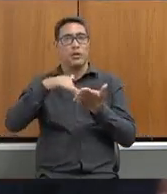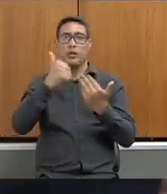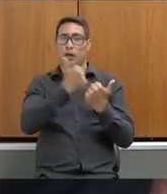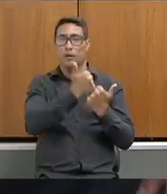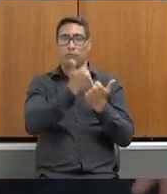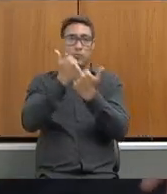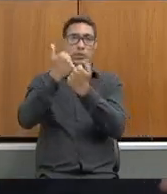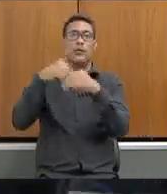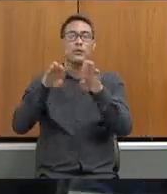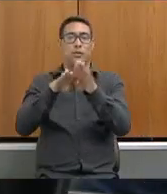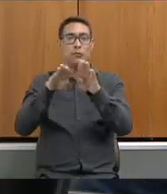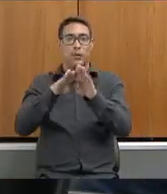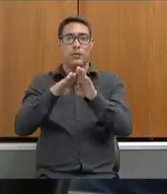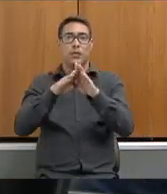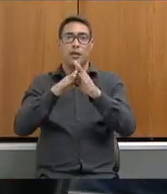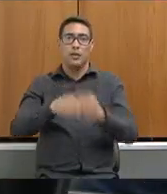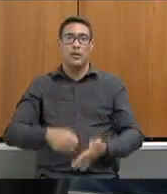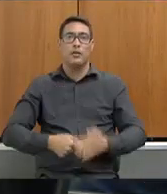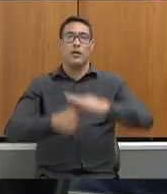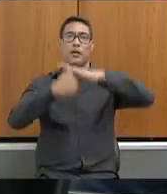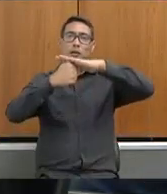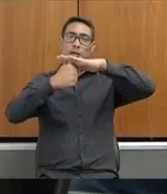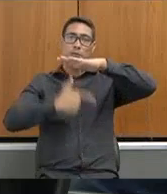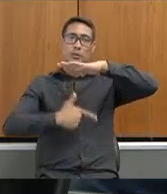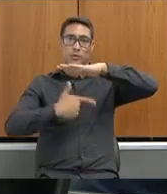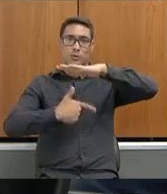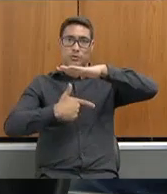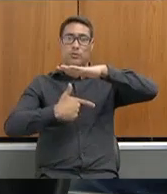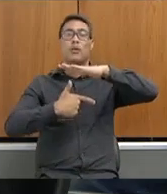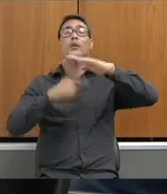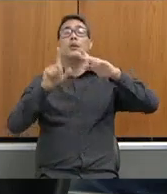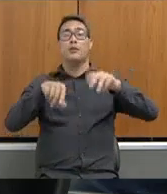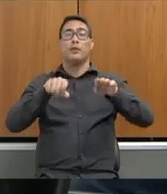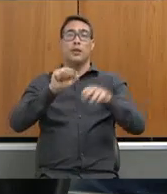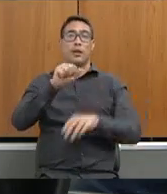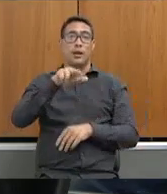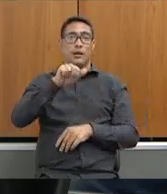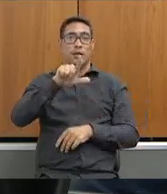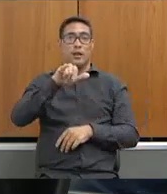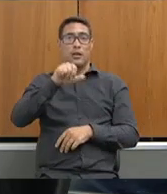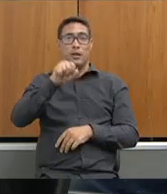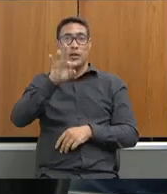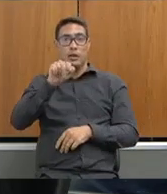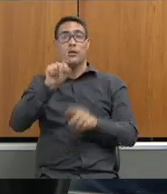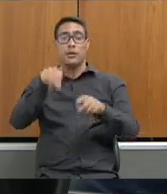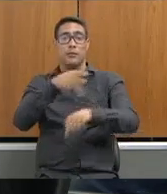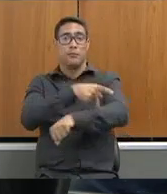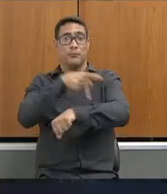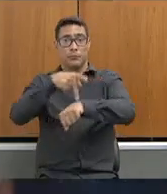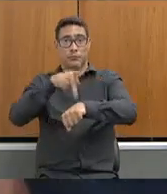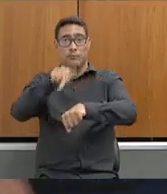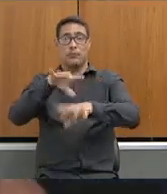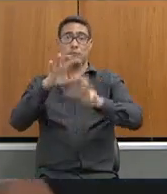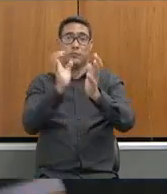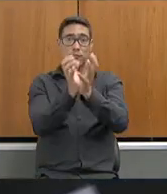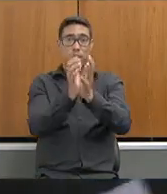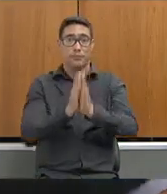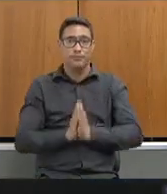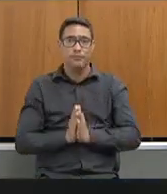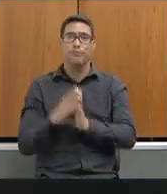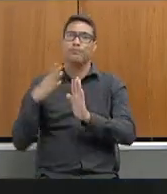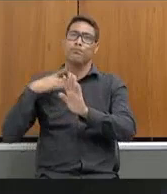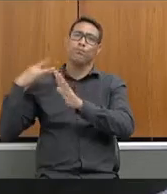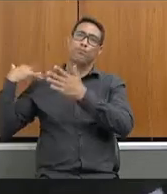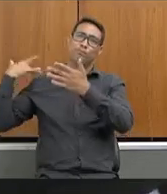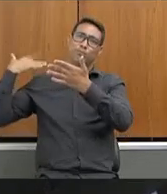nossa secretária de junta, Geniana Faria, que é também analista, pedagoga dessa rede. A minha trajetória,